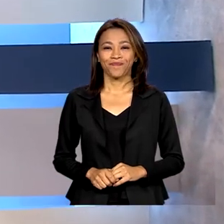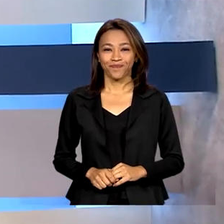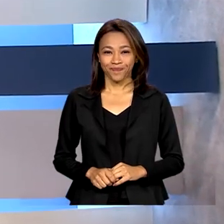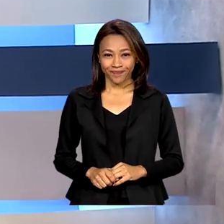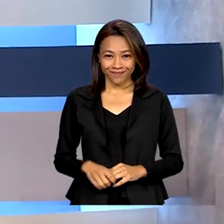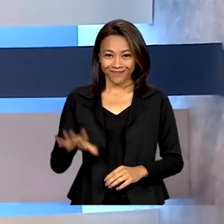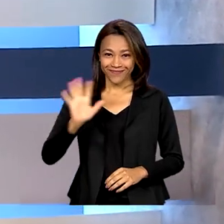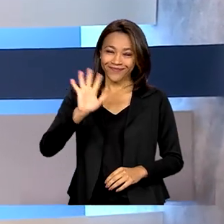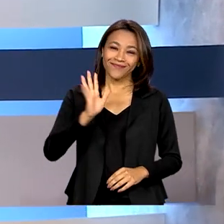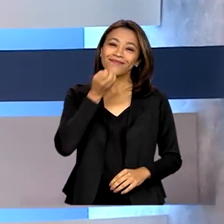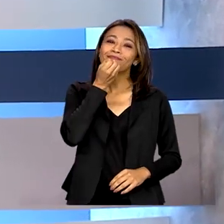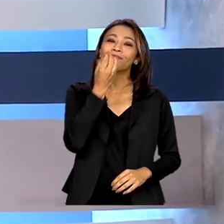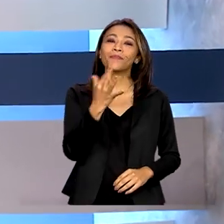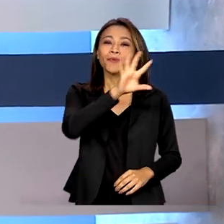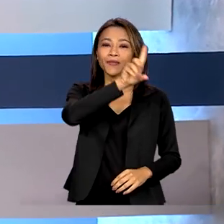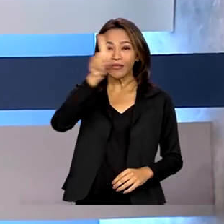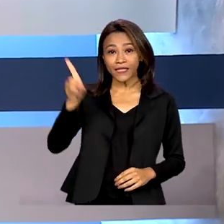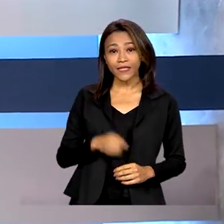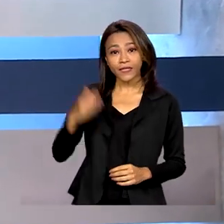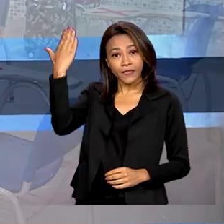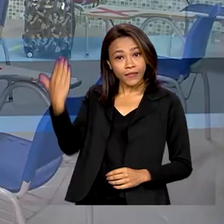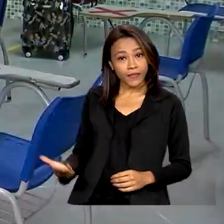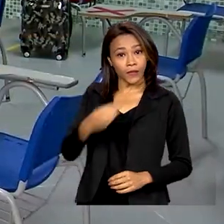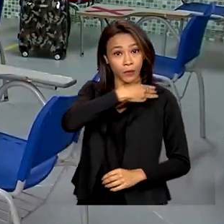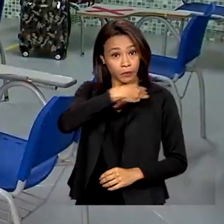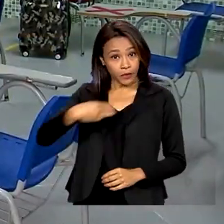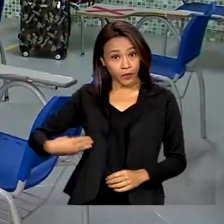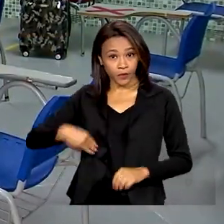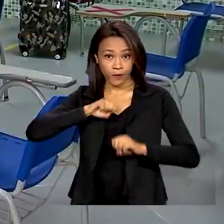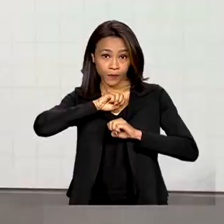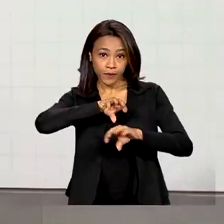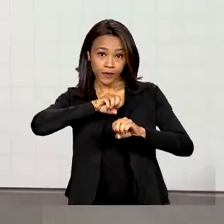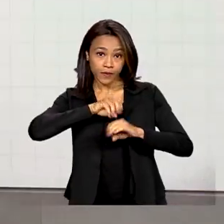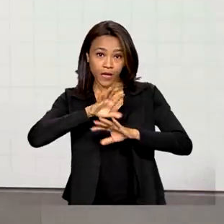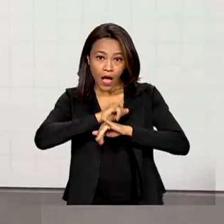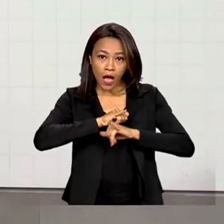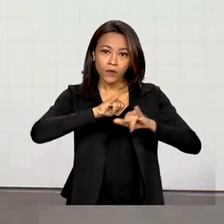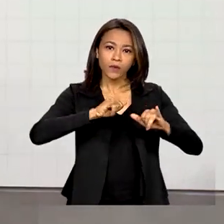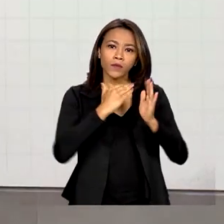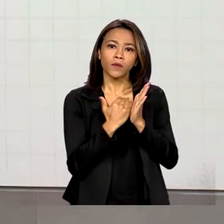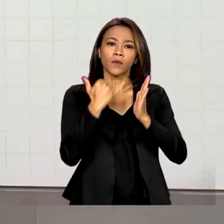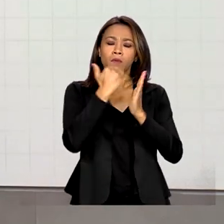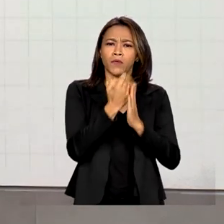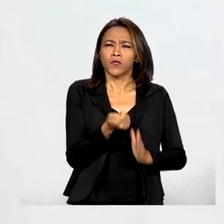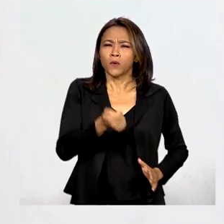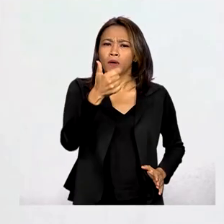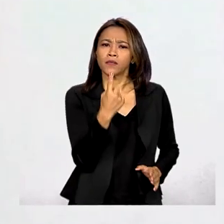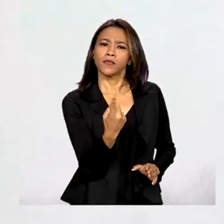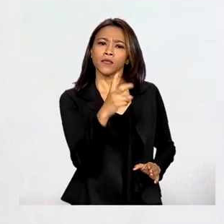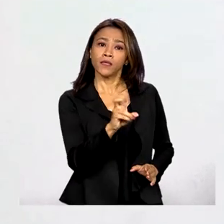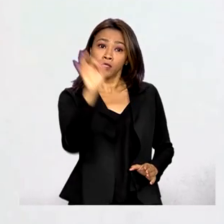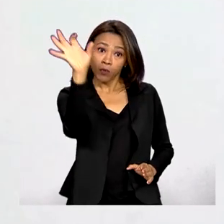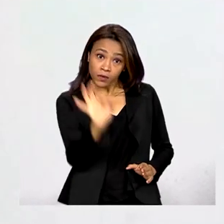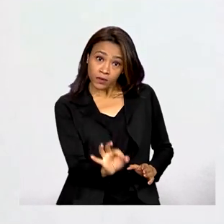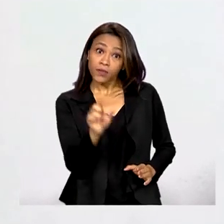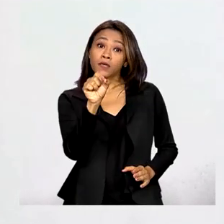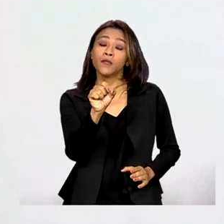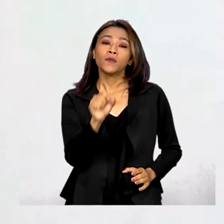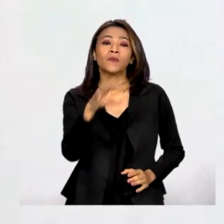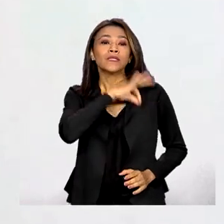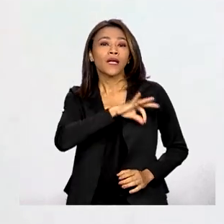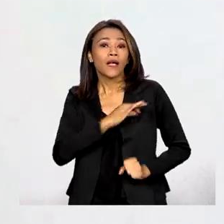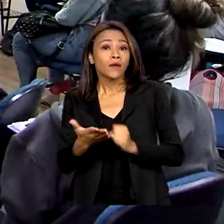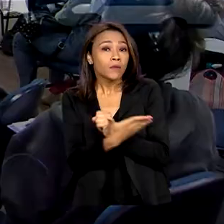Olá, bom dia. Ministro da Educação anuncia reajuste de quase 15% no piso salarial dos